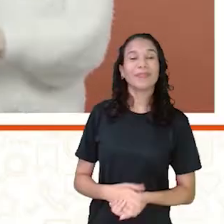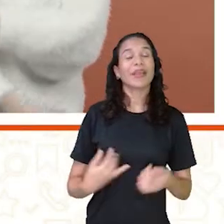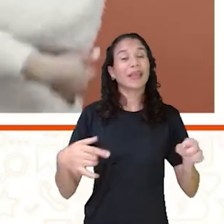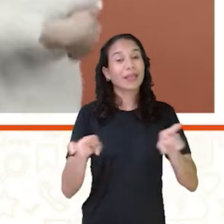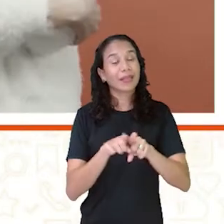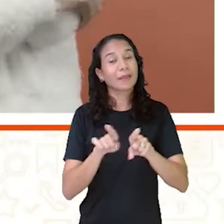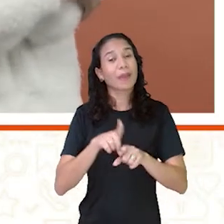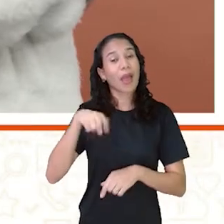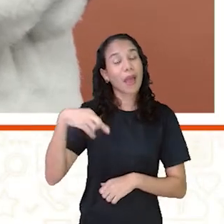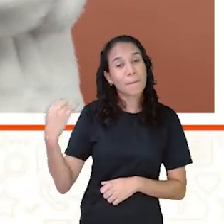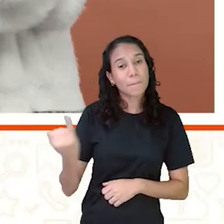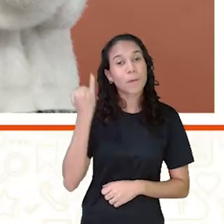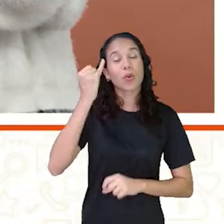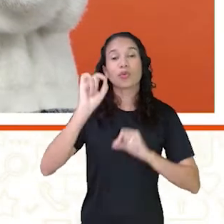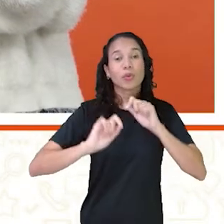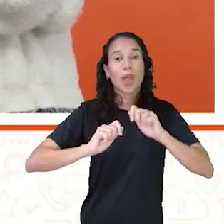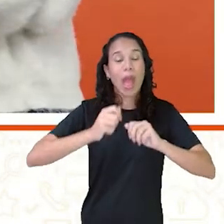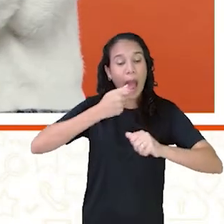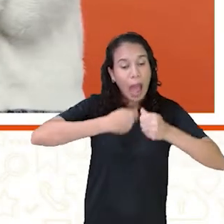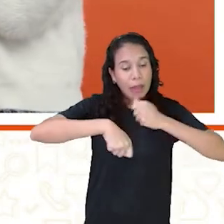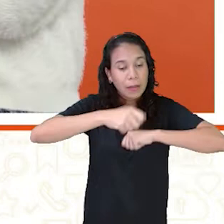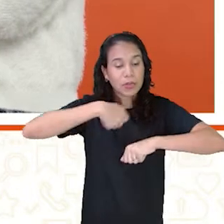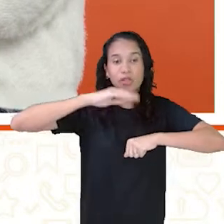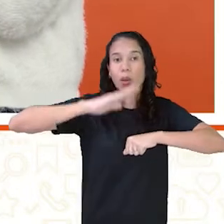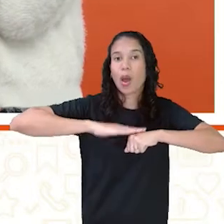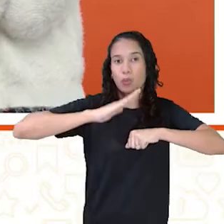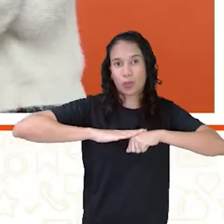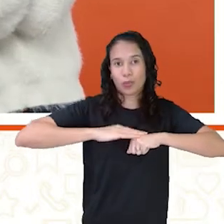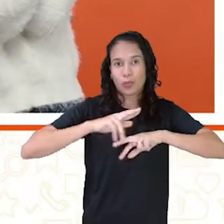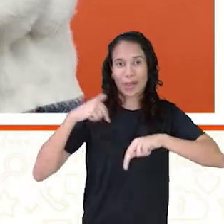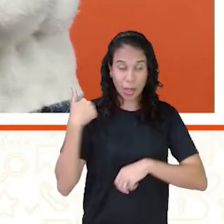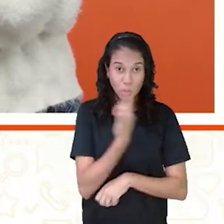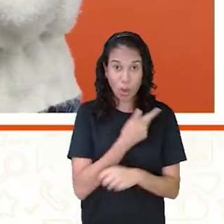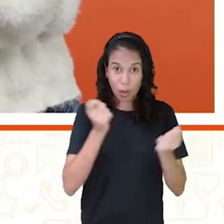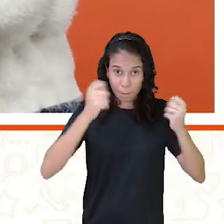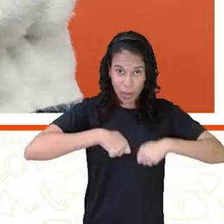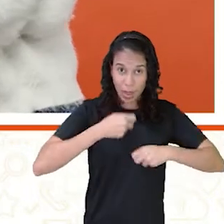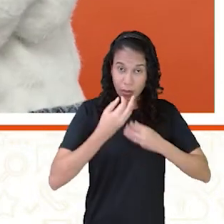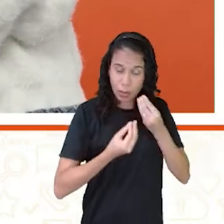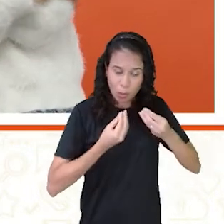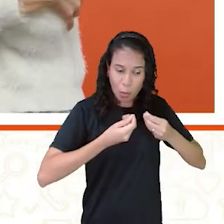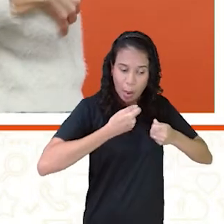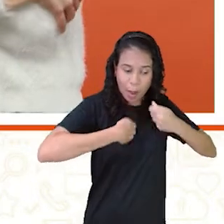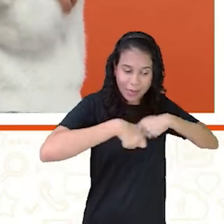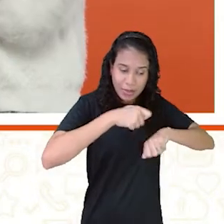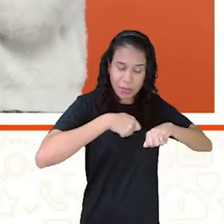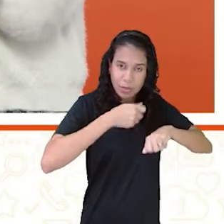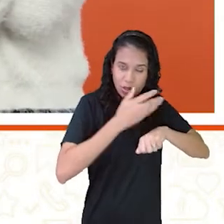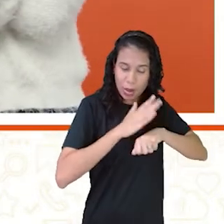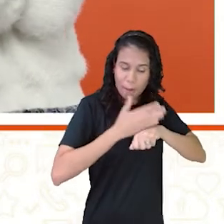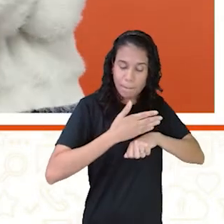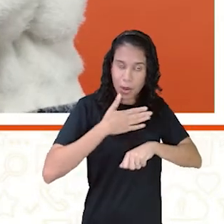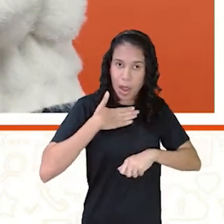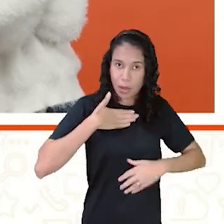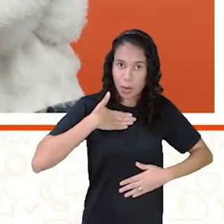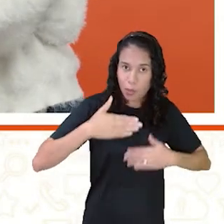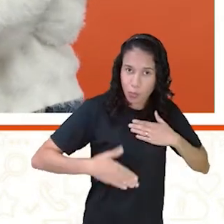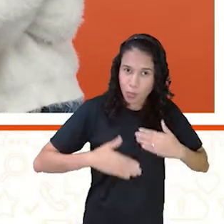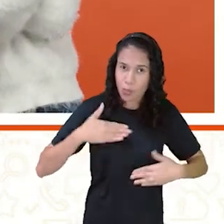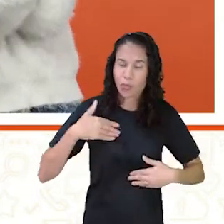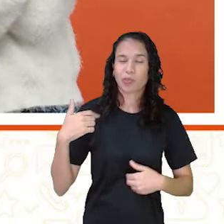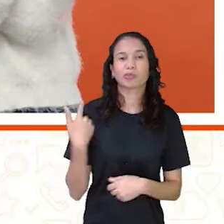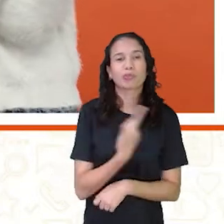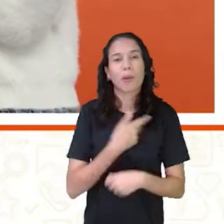Outra coisa muito importante é a autogestão, que é a nossa capacidade de gerir o nosso próprio funcionamento. Então, a gente precisa, em algum